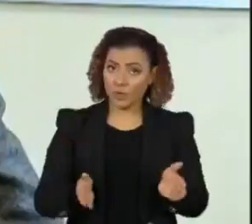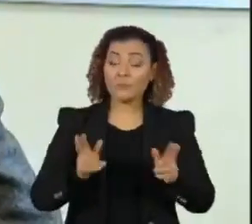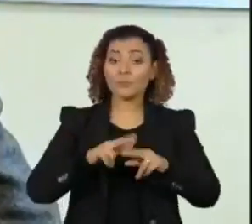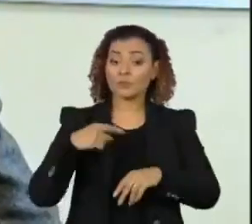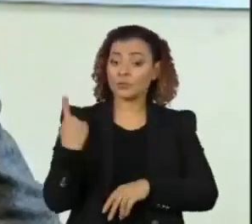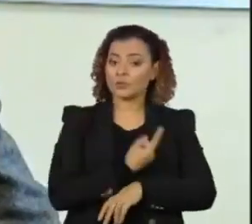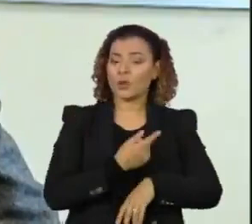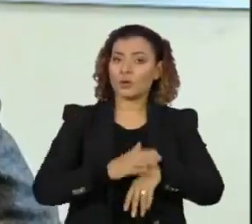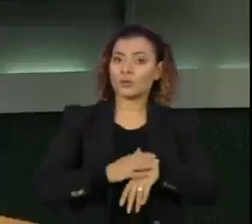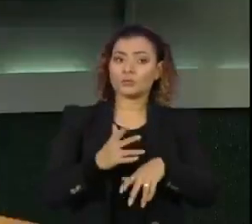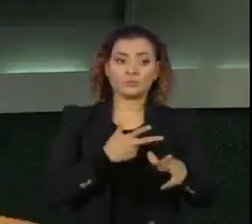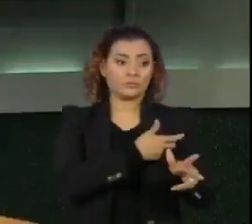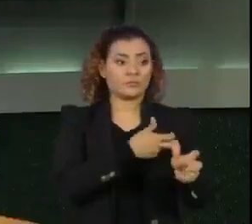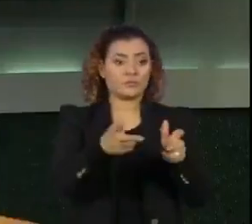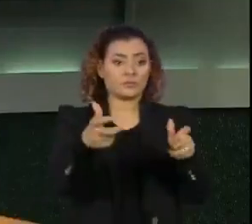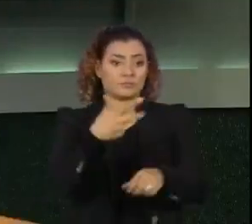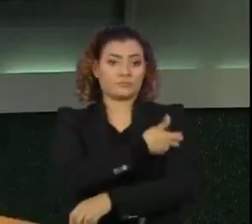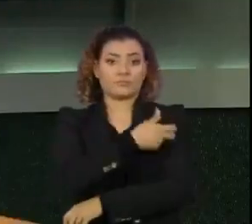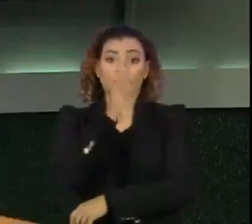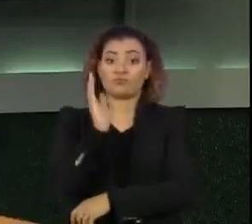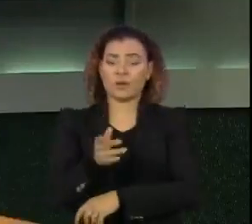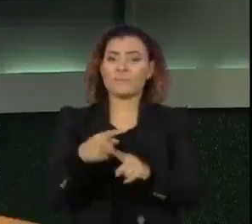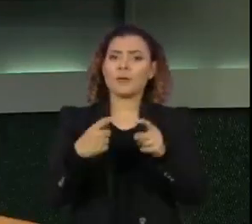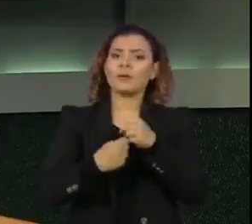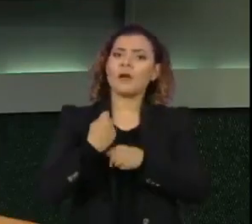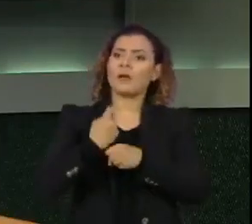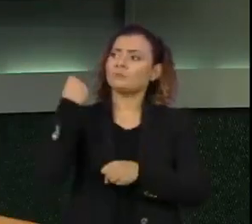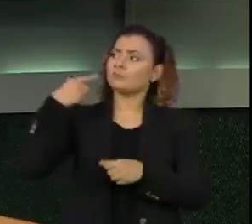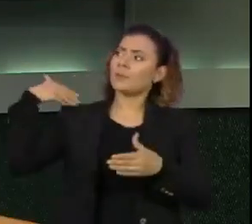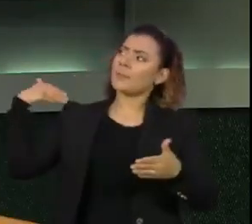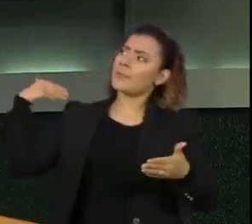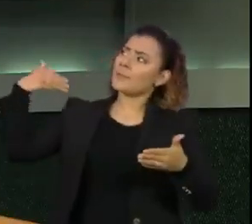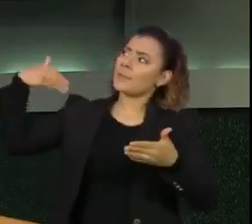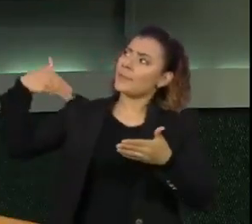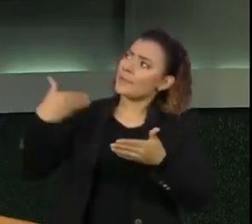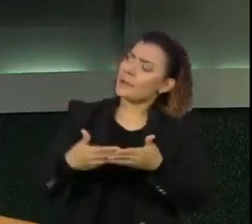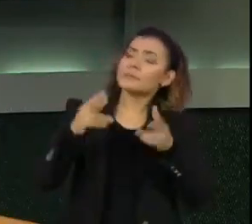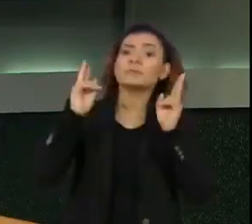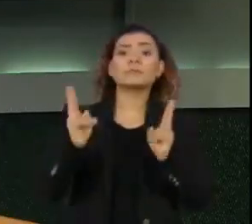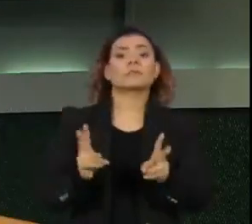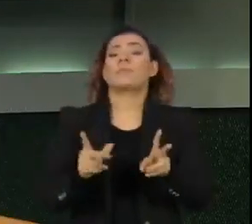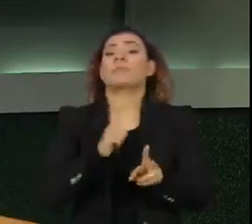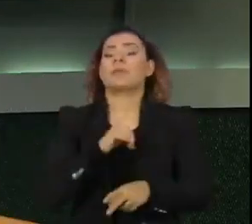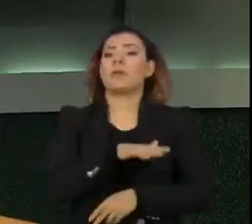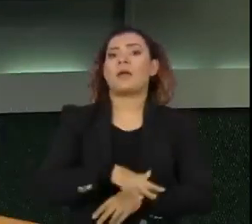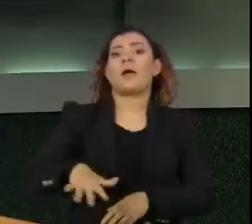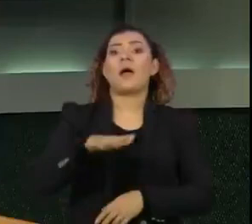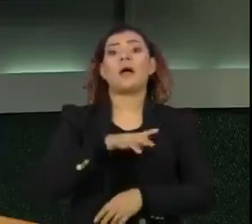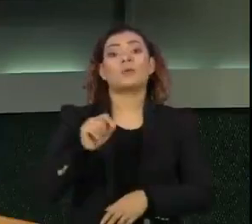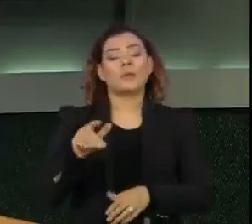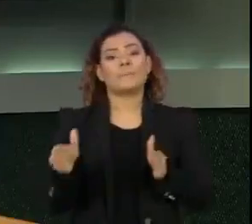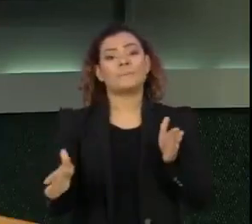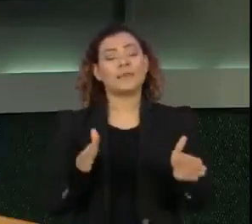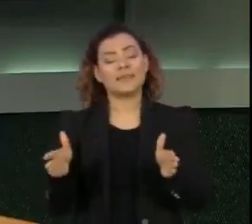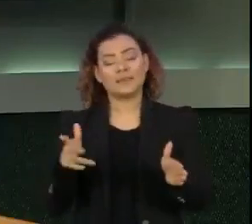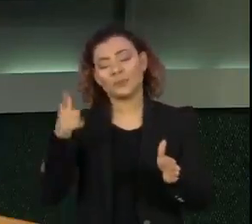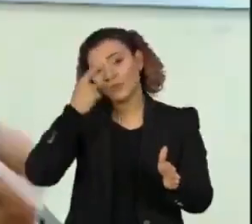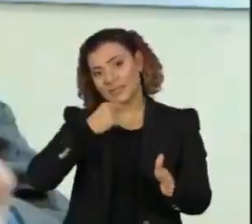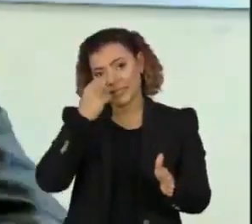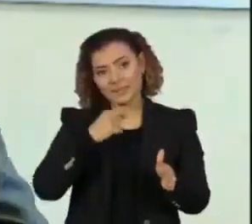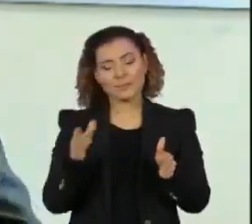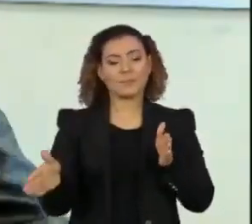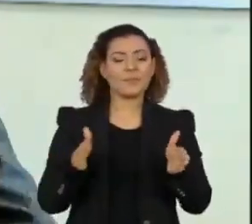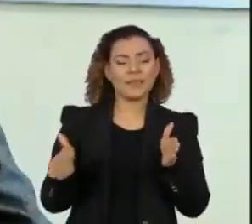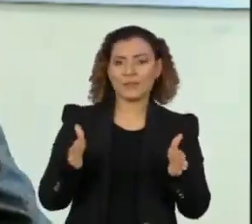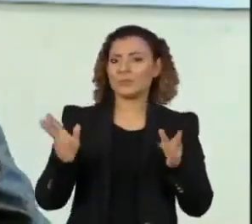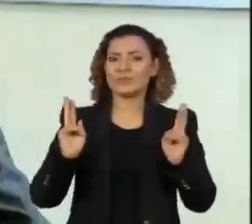população esteja vacinada. E anos anteriores, a gente sempre tem, vamos dizer, um cenário epidemiológico, que é como eu defino.